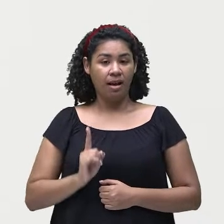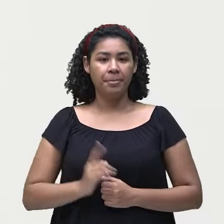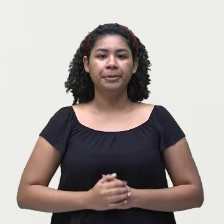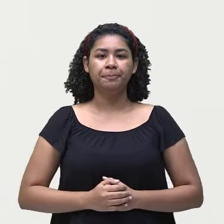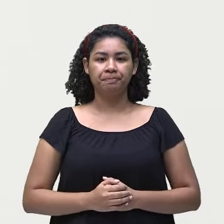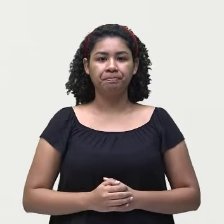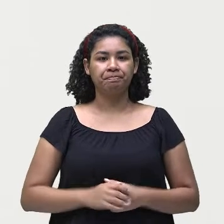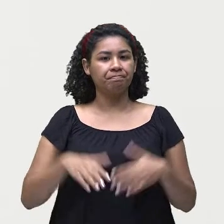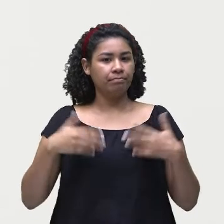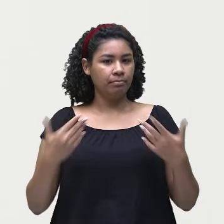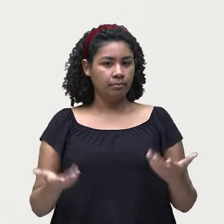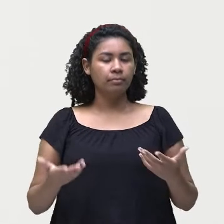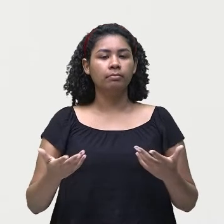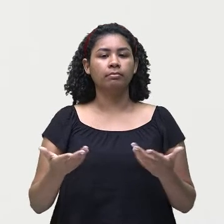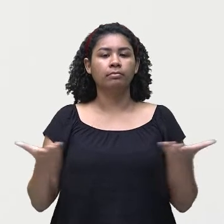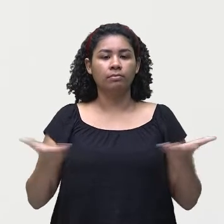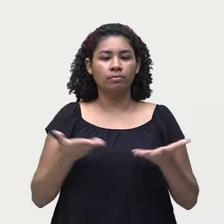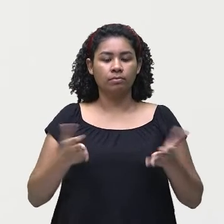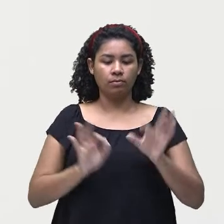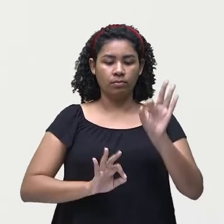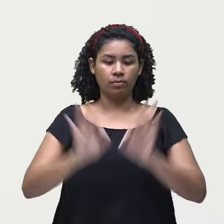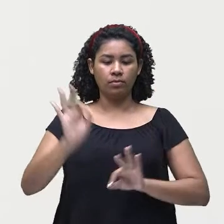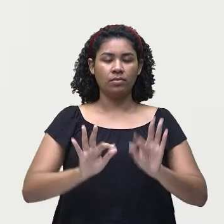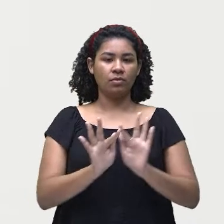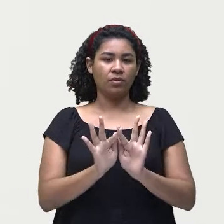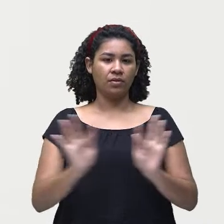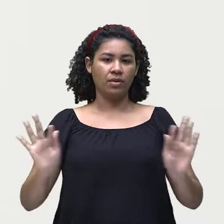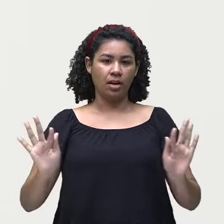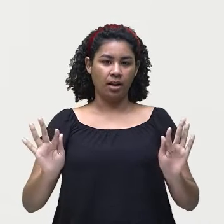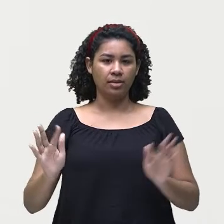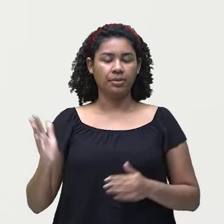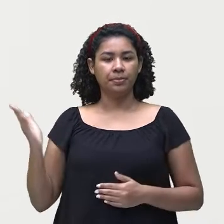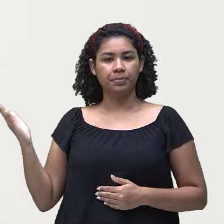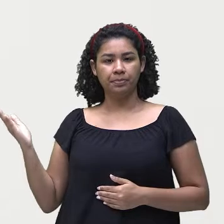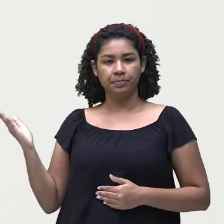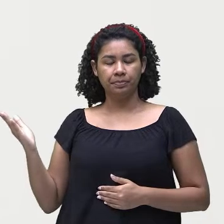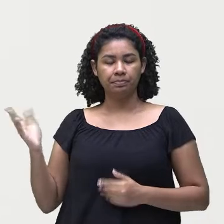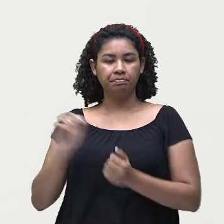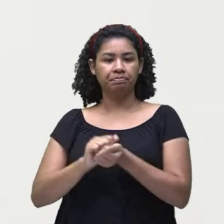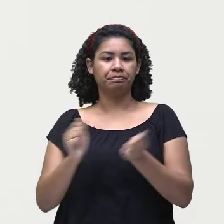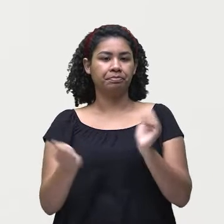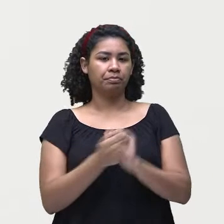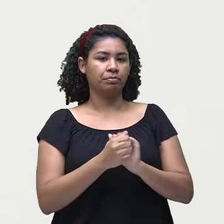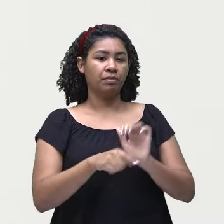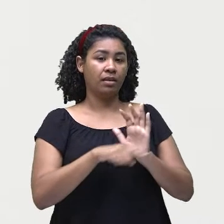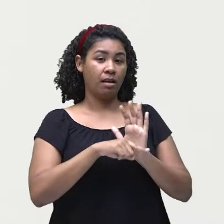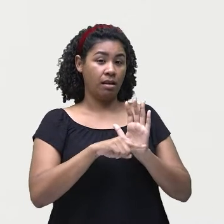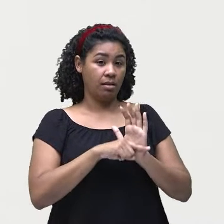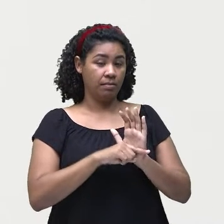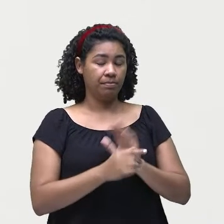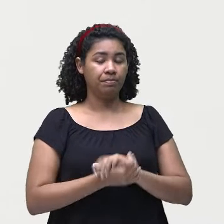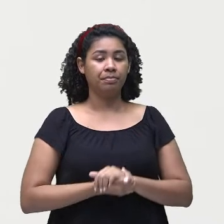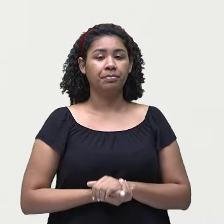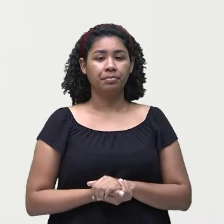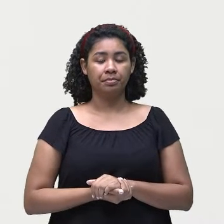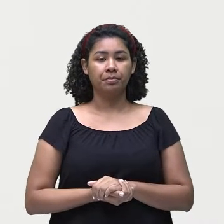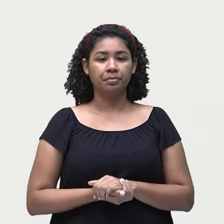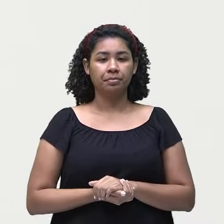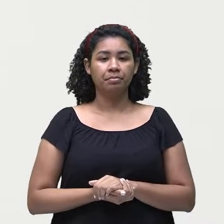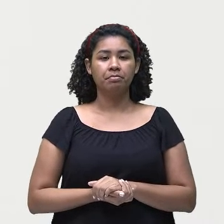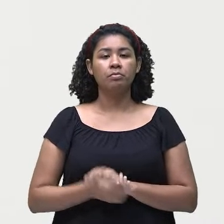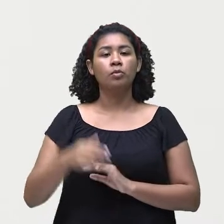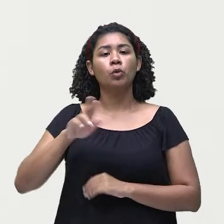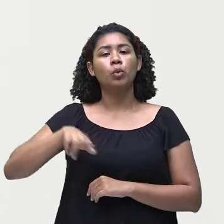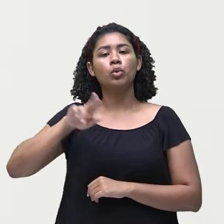formar aqui essa frase, tá? Na forma negativa, ok? Vamos lá, então. O que eu vou